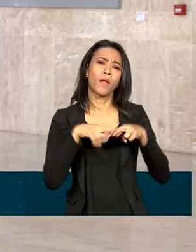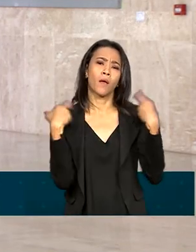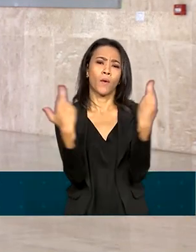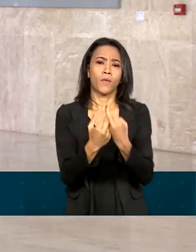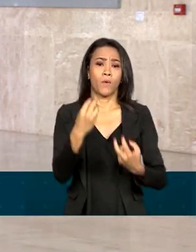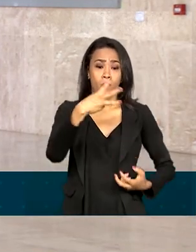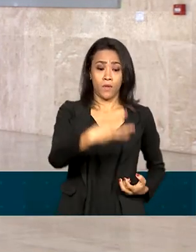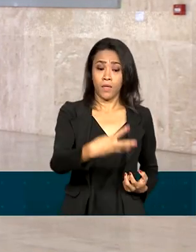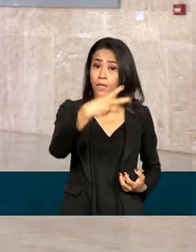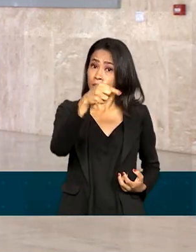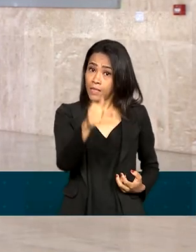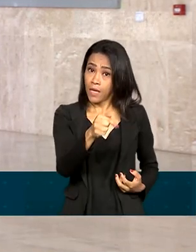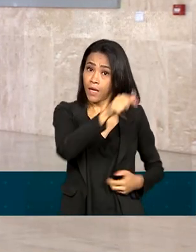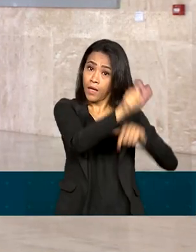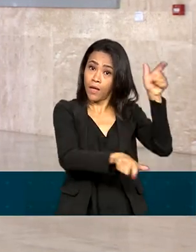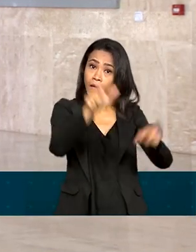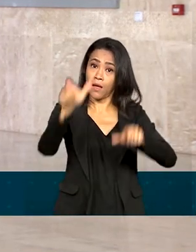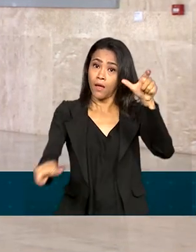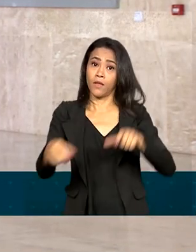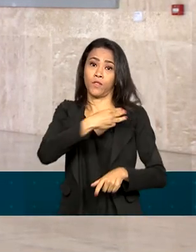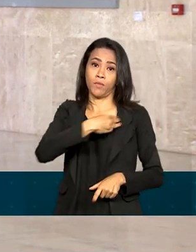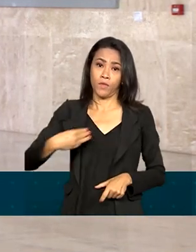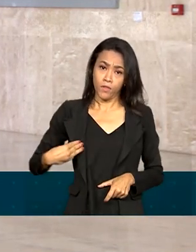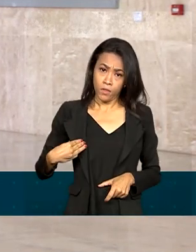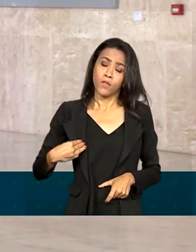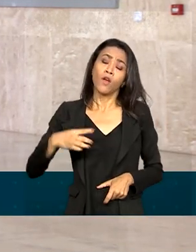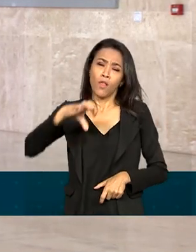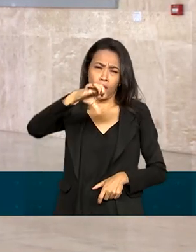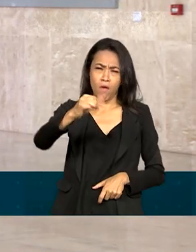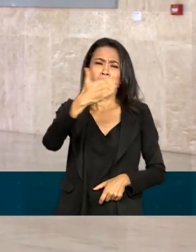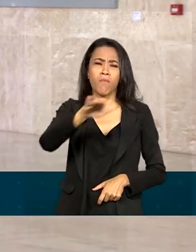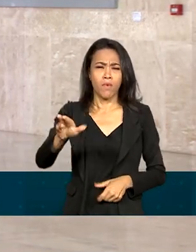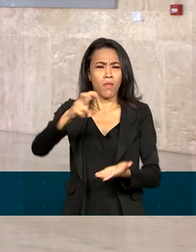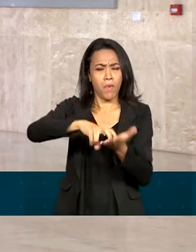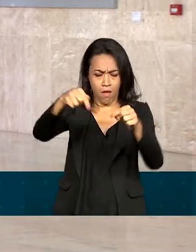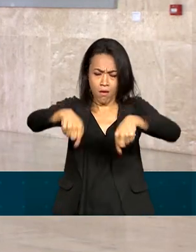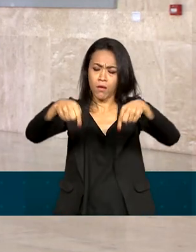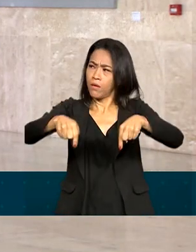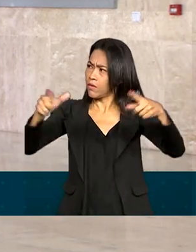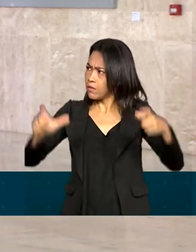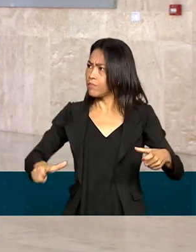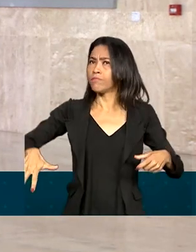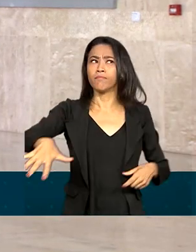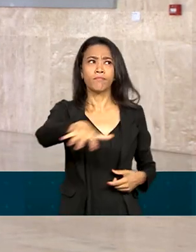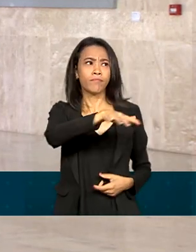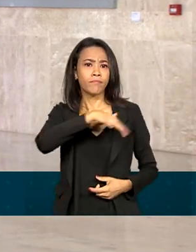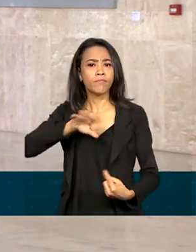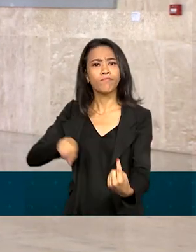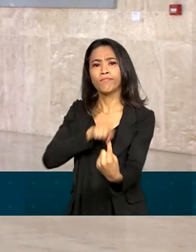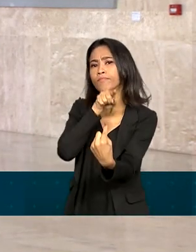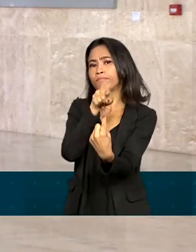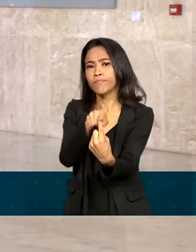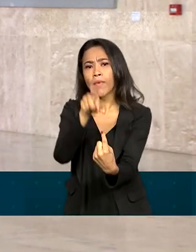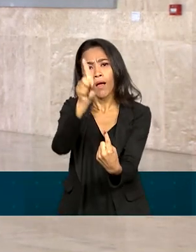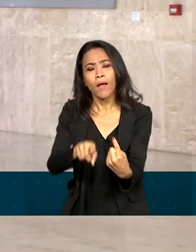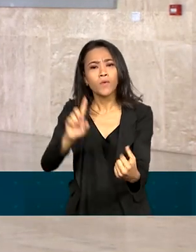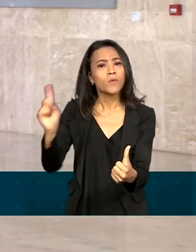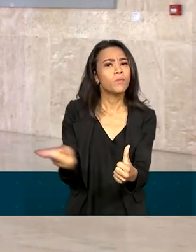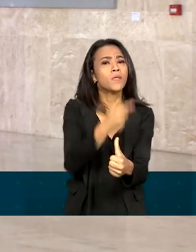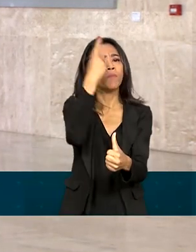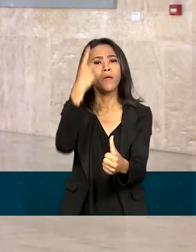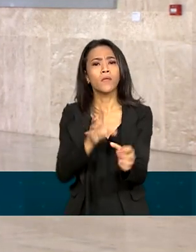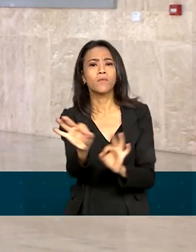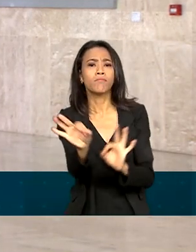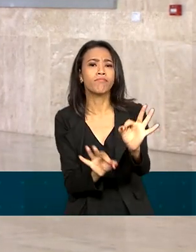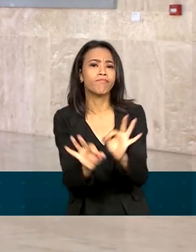ministros. Será às 9h30 da manhã aqui mesmo no Palácio do Planalto. O objetivo é alinhar as primeiras ações de